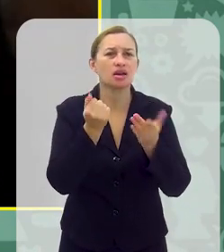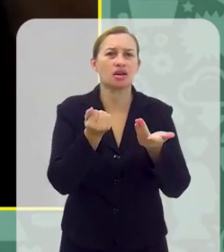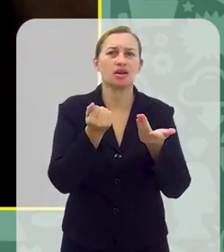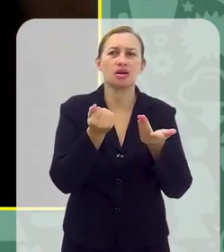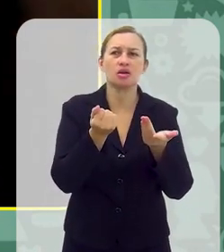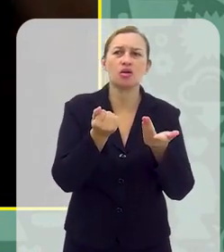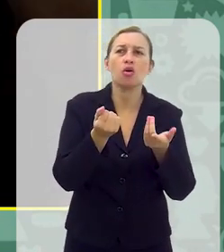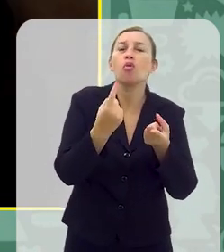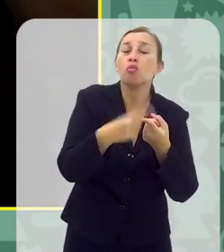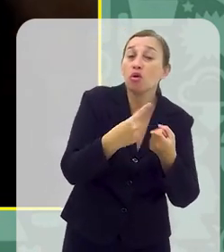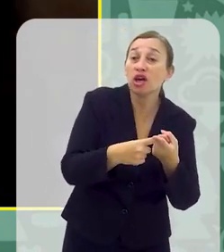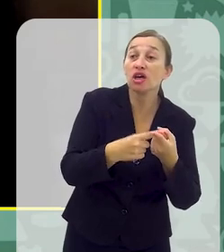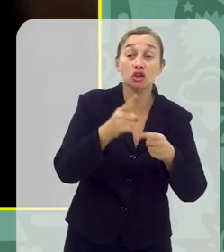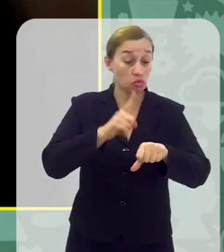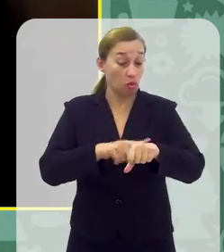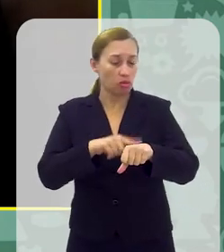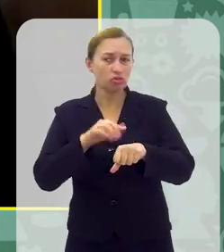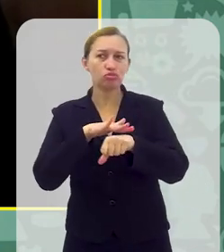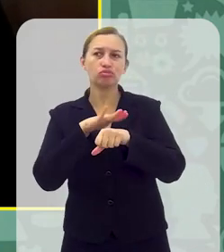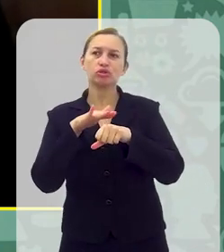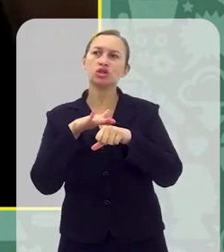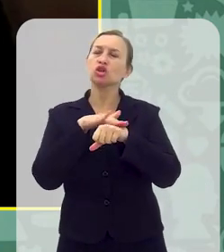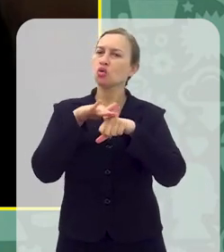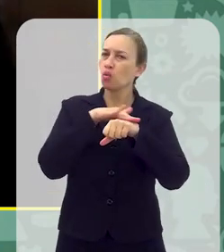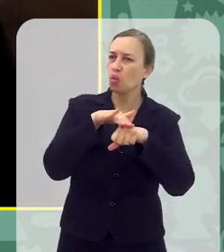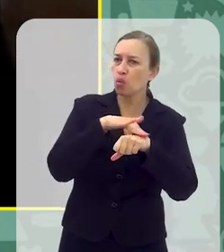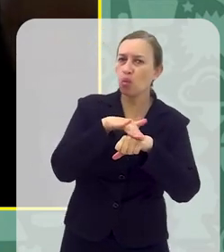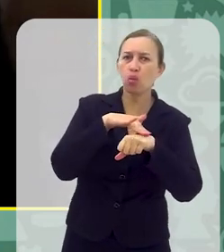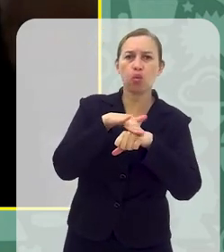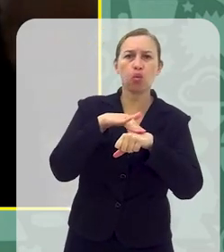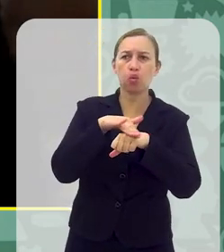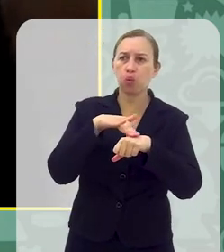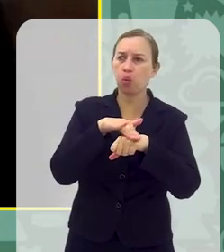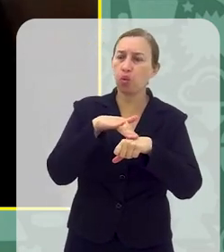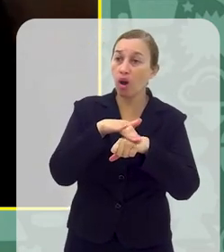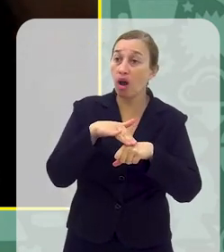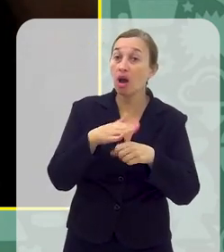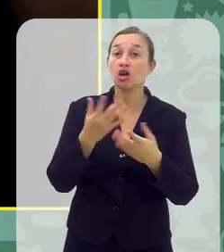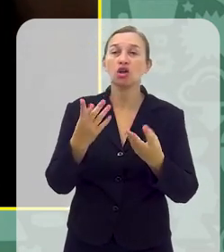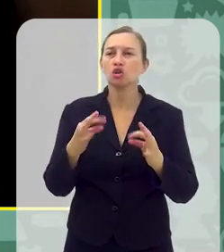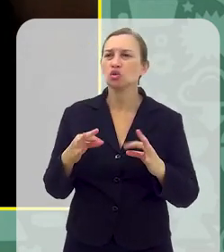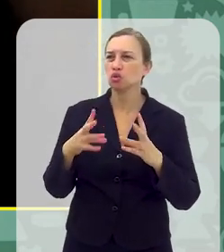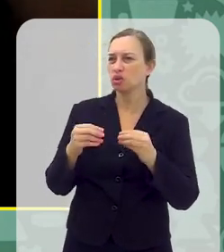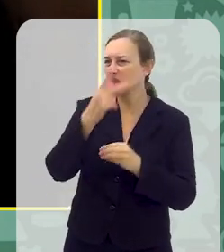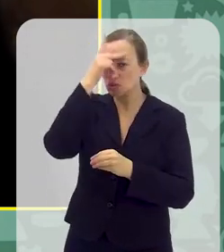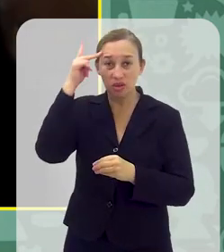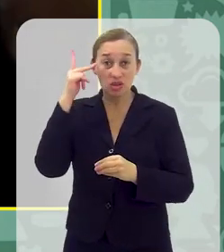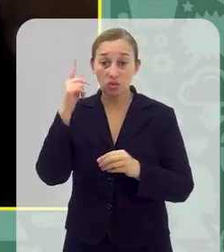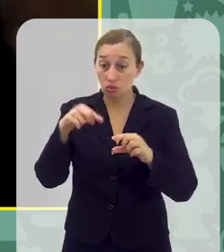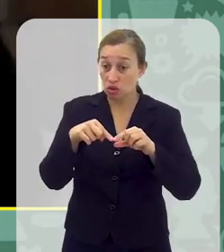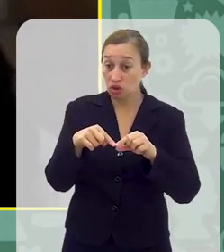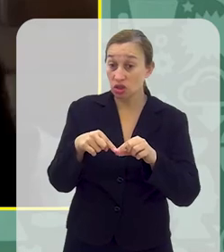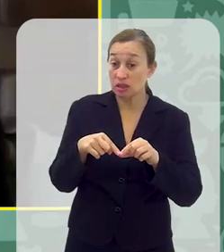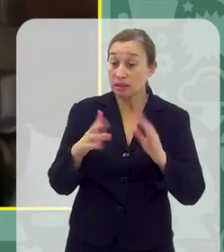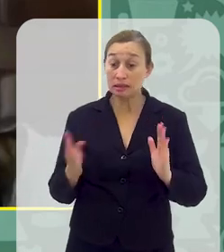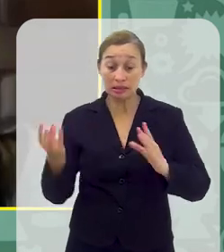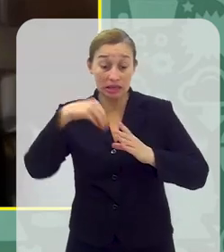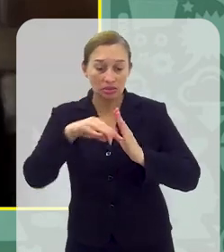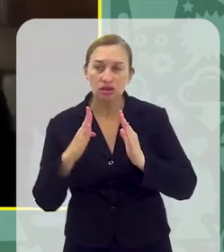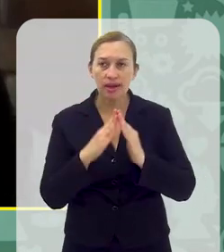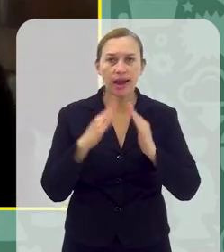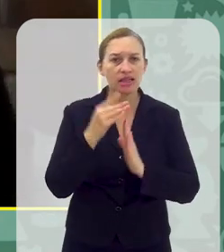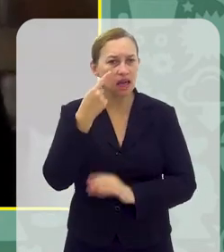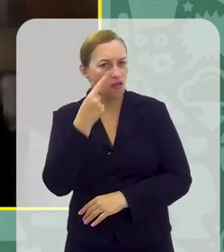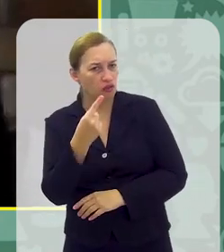pensamento crítico ali, né? E a hora que conversar, aí vão ser muitas conversas Porque é aquela coisa Todo mundo na sala tá vendo esse